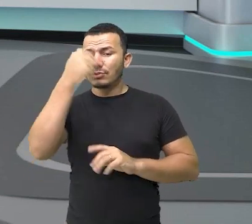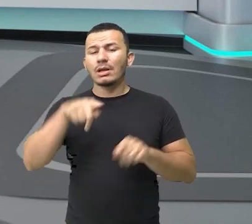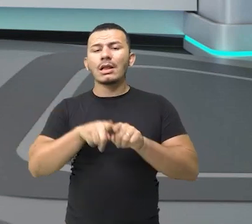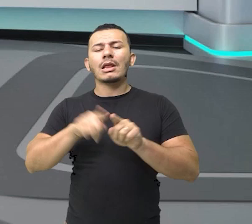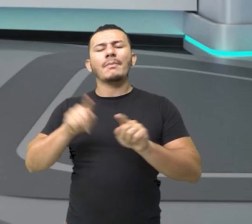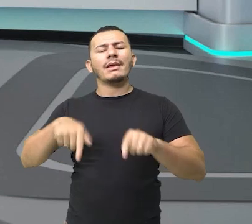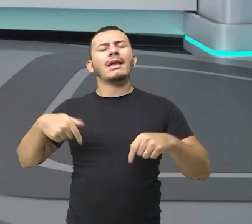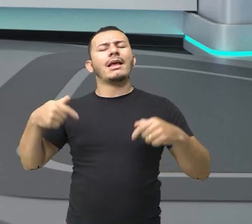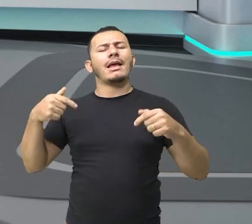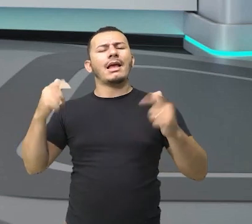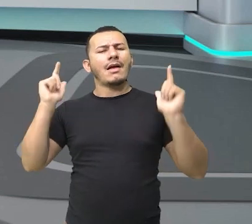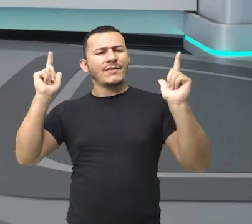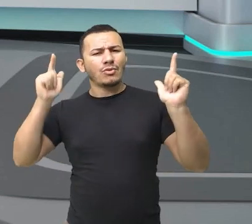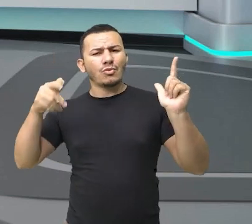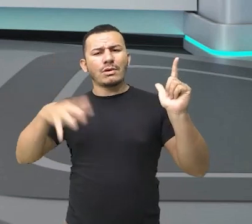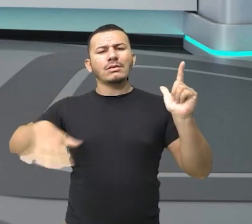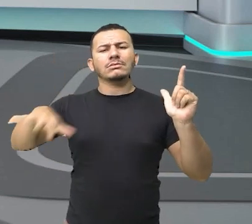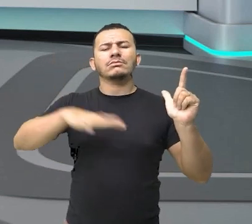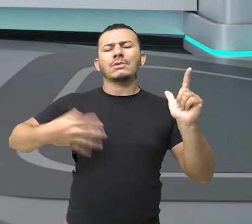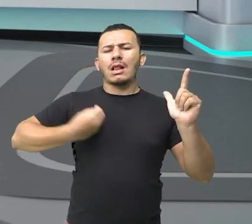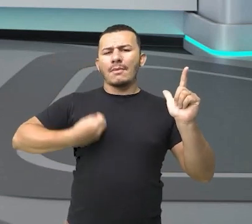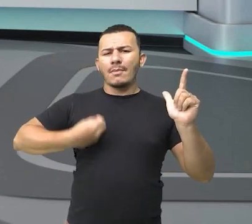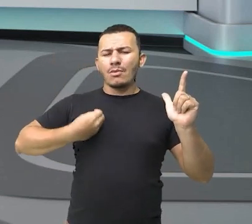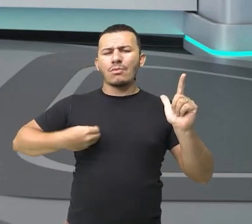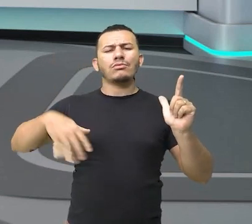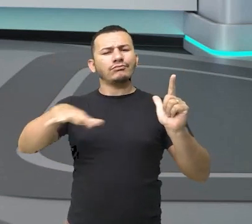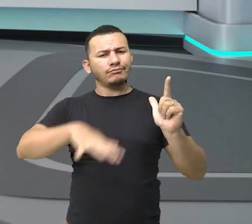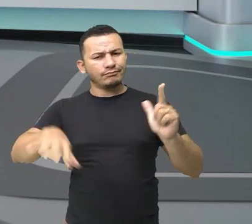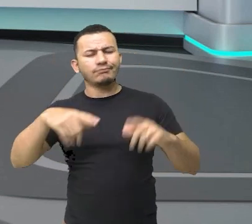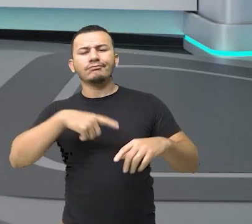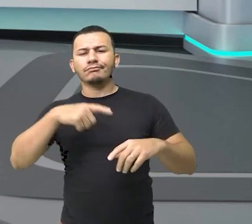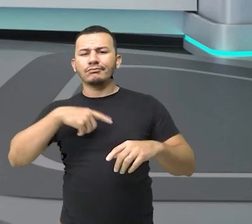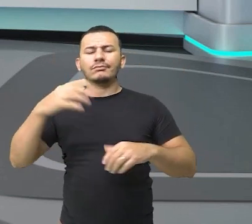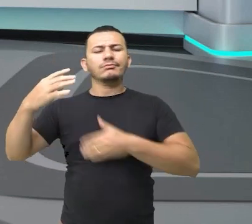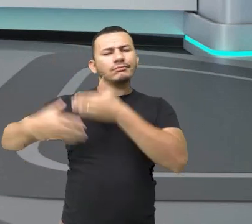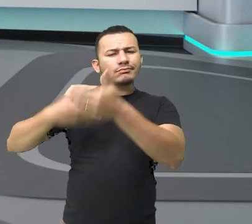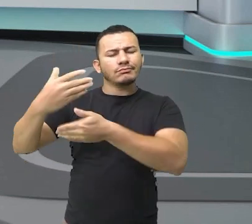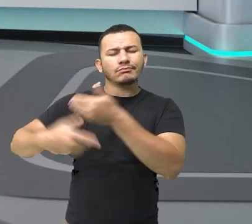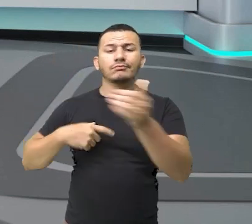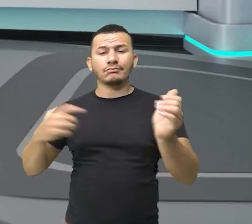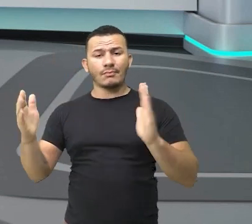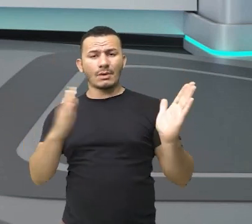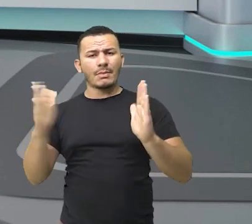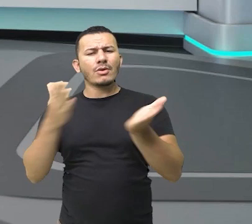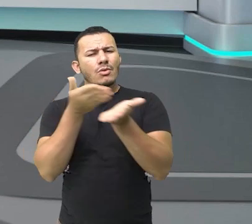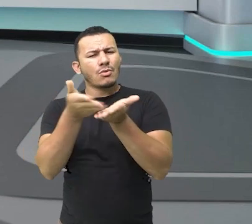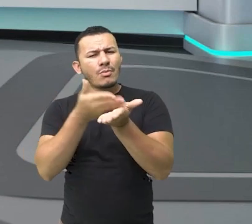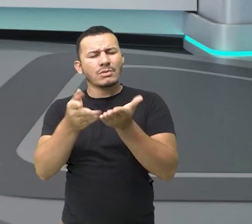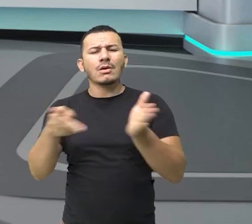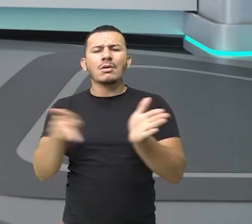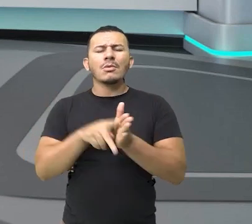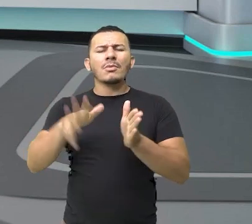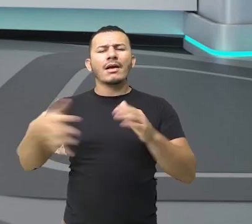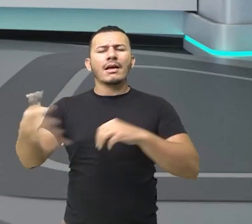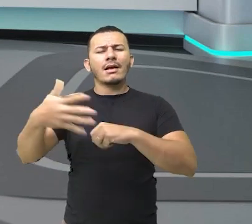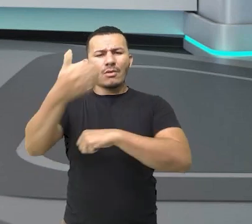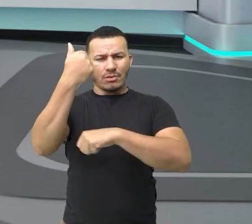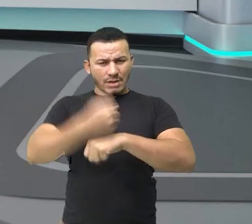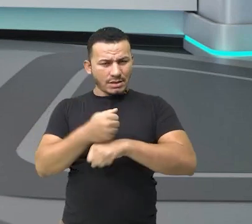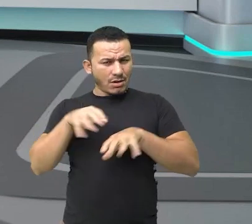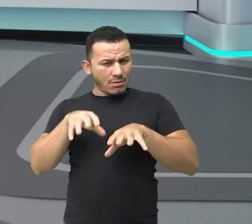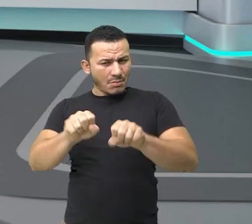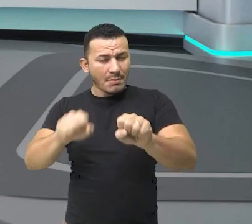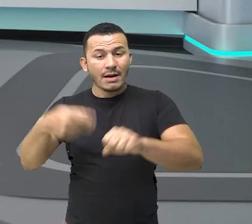vive, certo? Neste período, um período que está voltando, ou seja, marcando ali o início da colonização do Brasil.